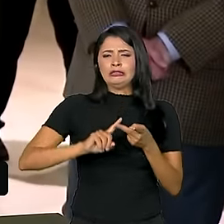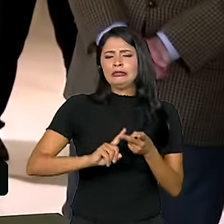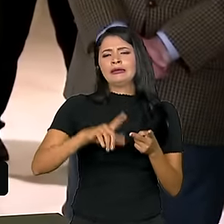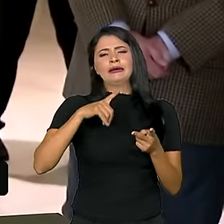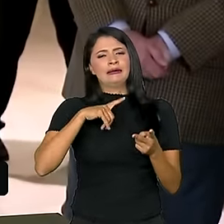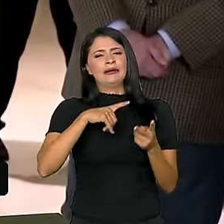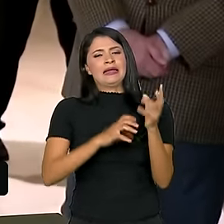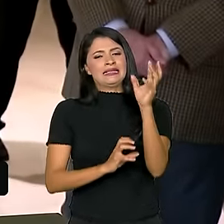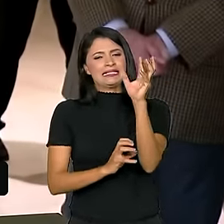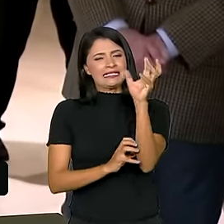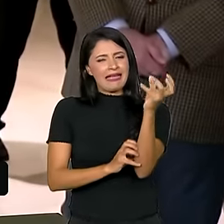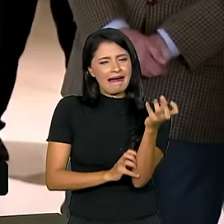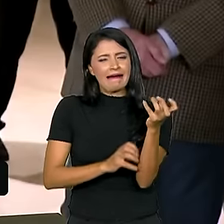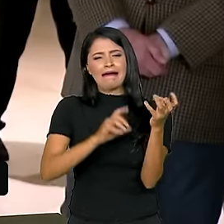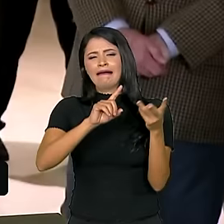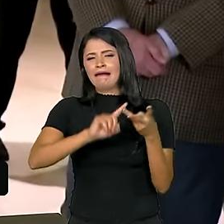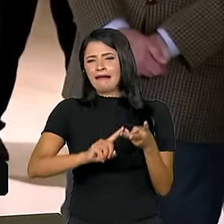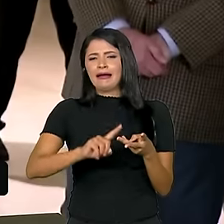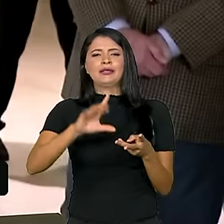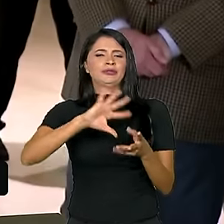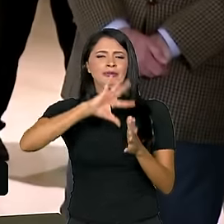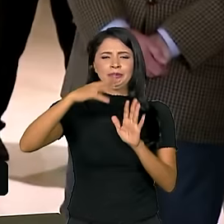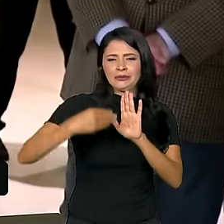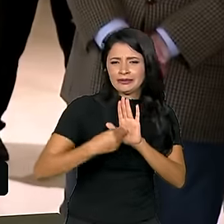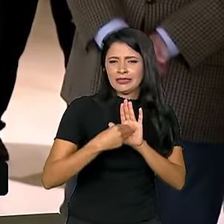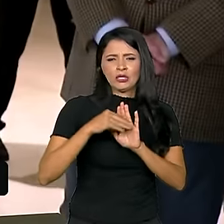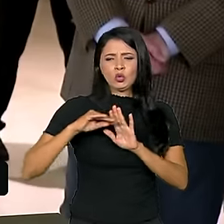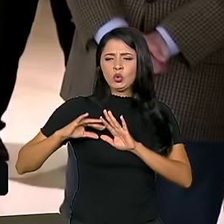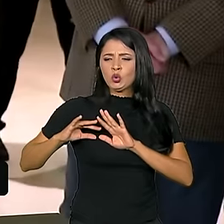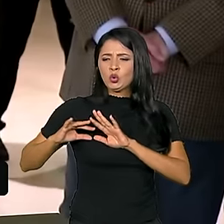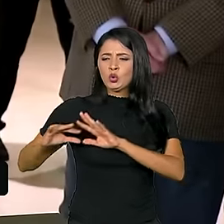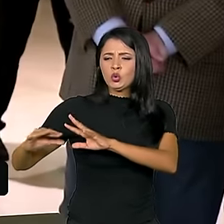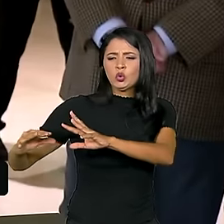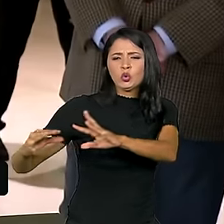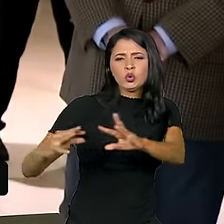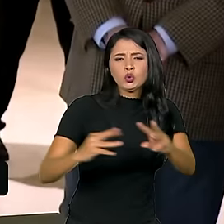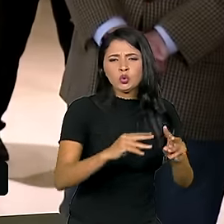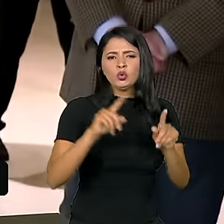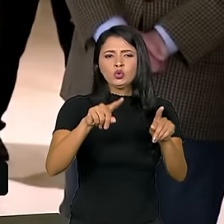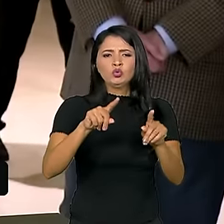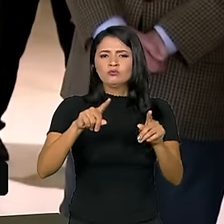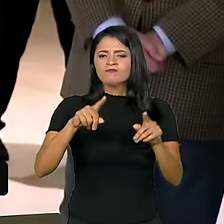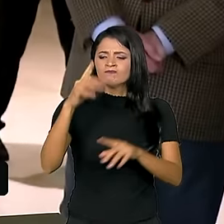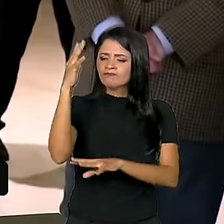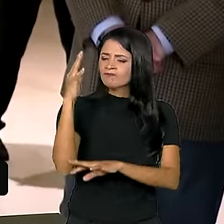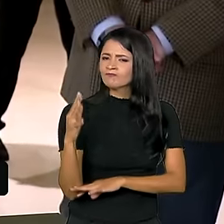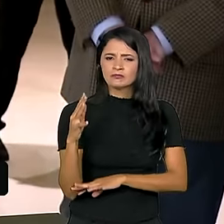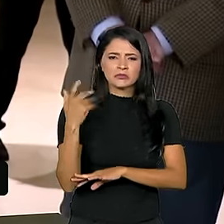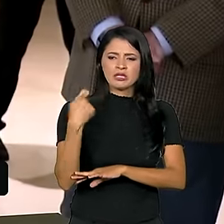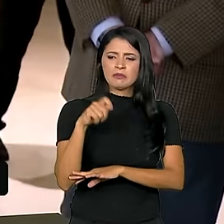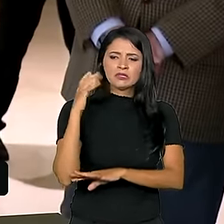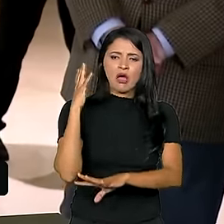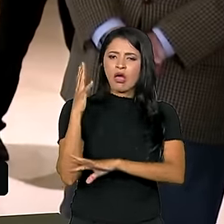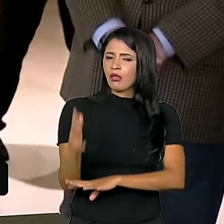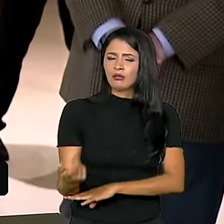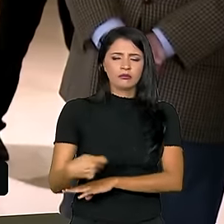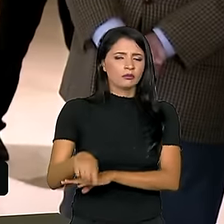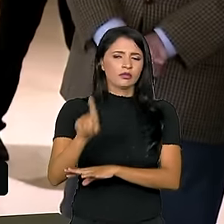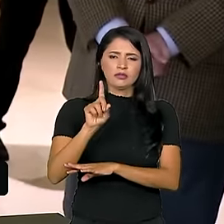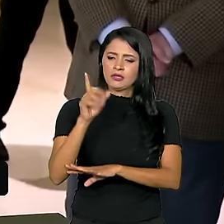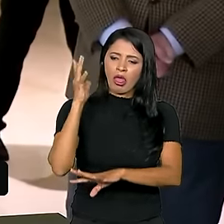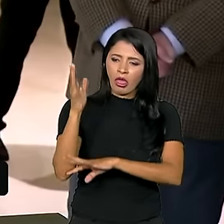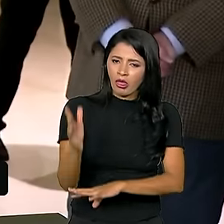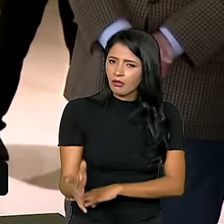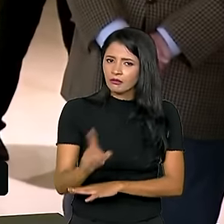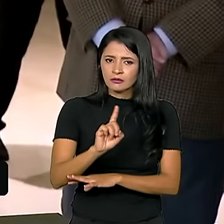Atlântica, manter o Pantanal, manter a Mata Atlântica, tudo, tudo, tudo, tudo, sabe, intocável, sem precisar mexer, preservando,